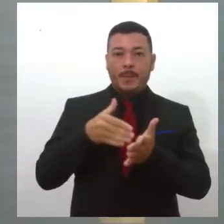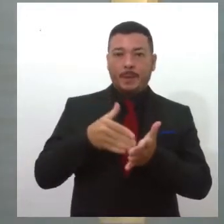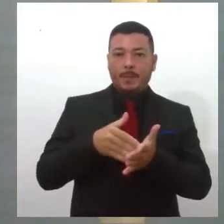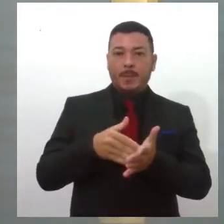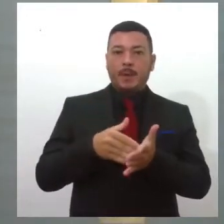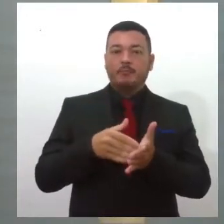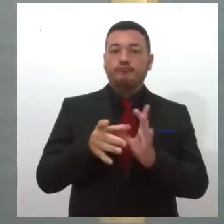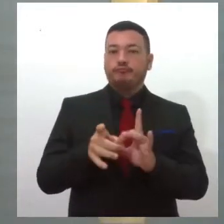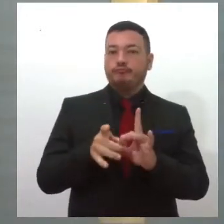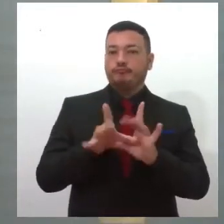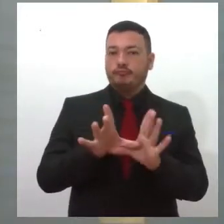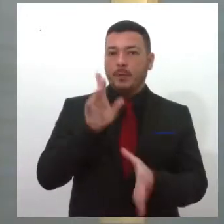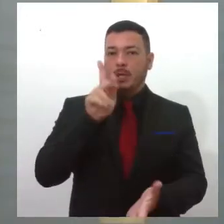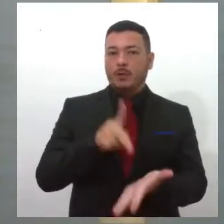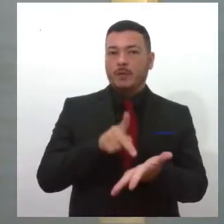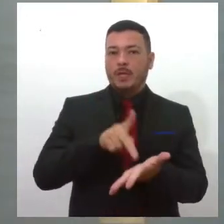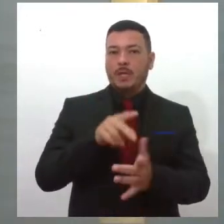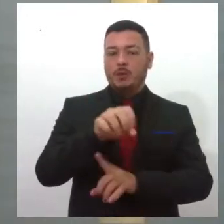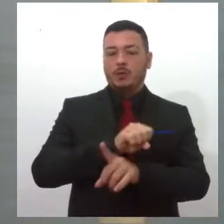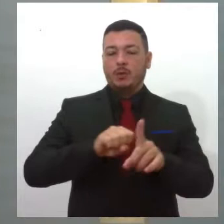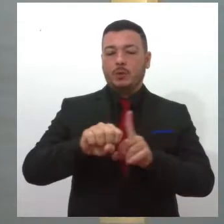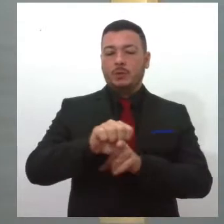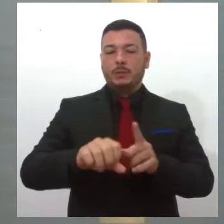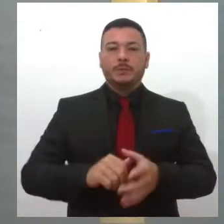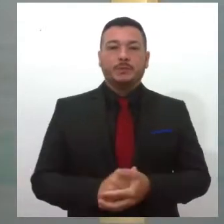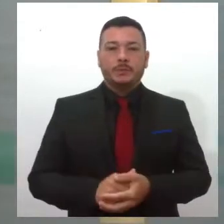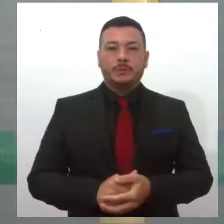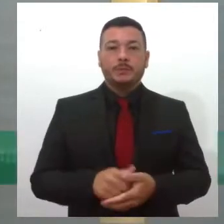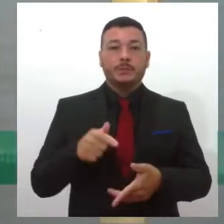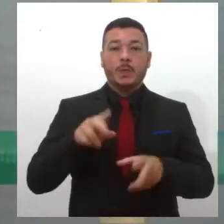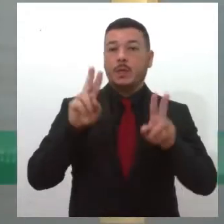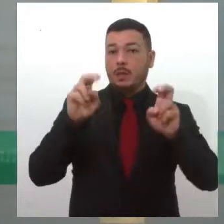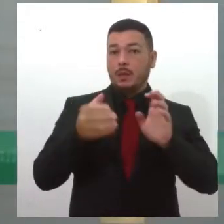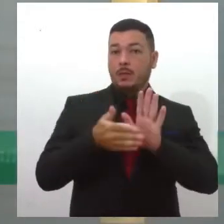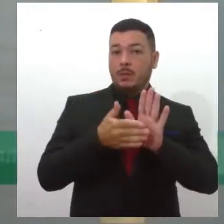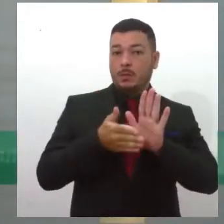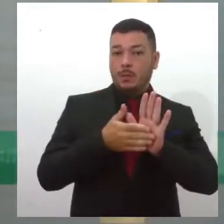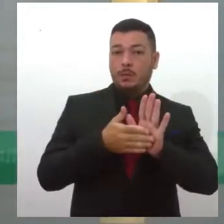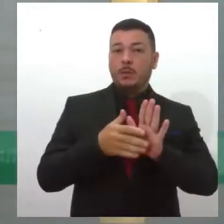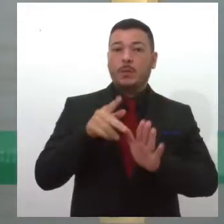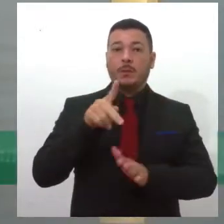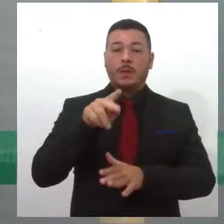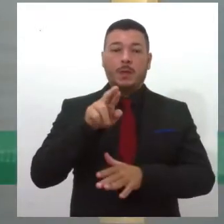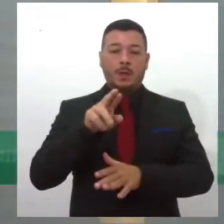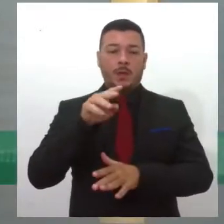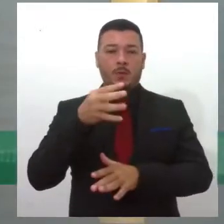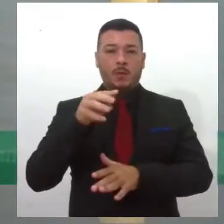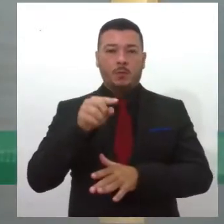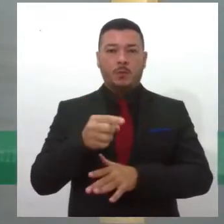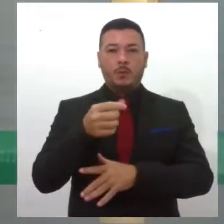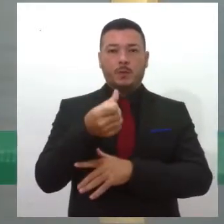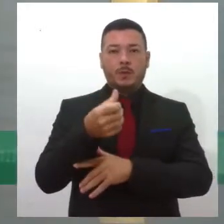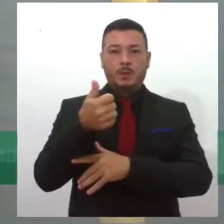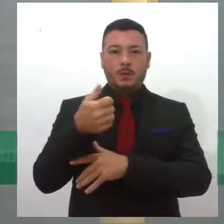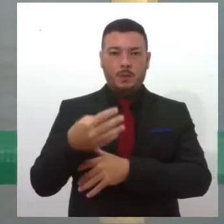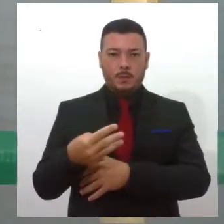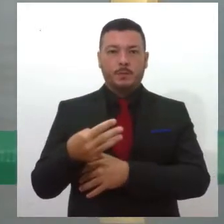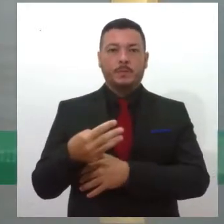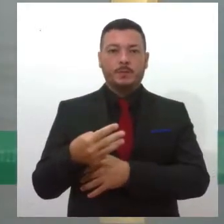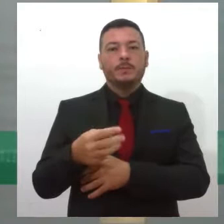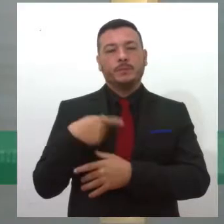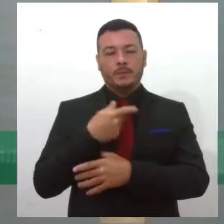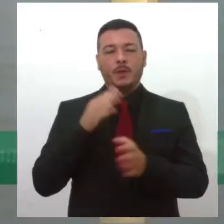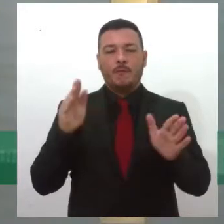plena e efetiva na sociedade. E esse tema proposto no PL 4.613 é o foco do nosso